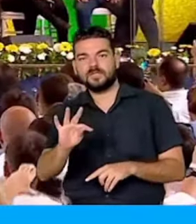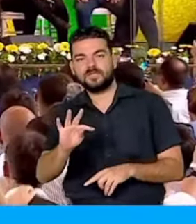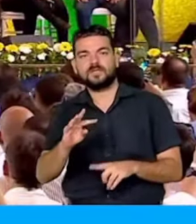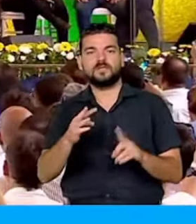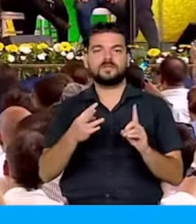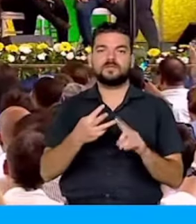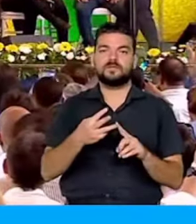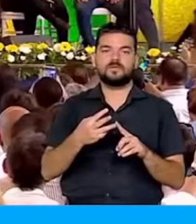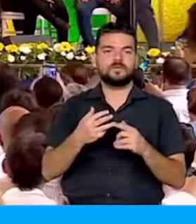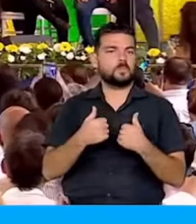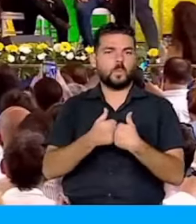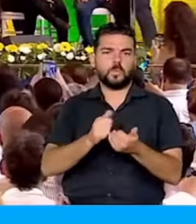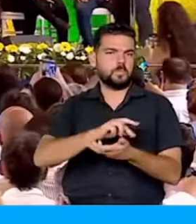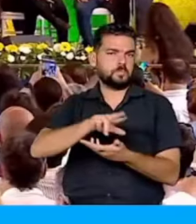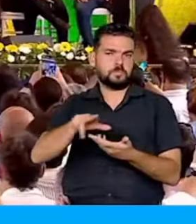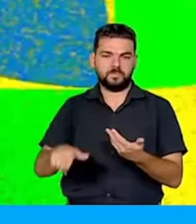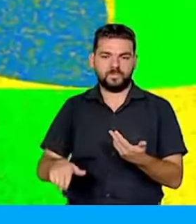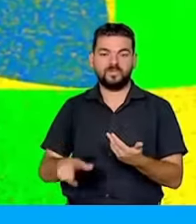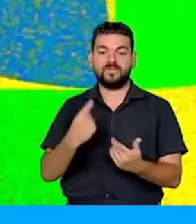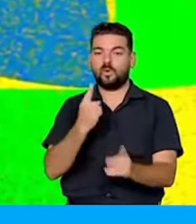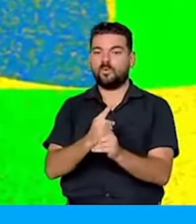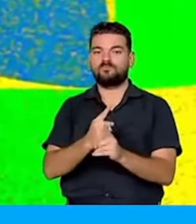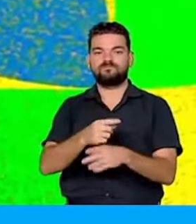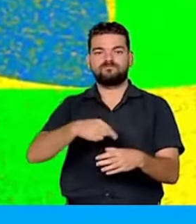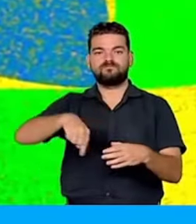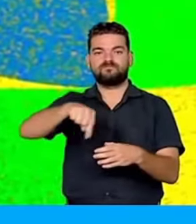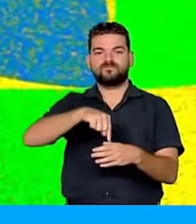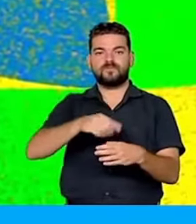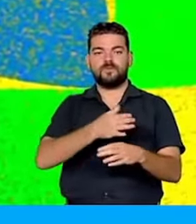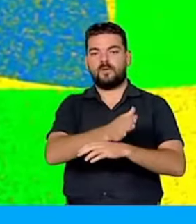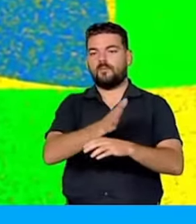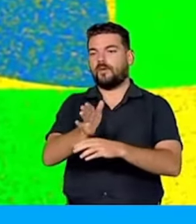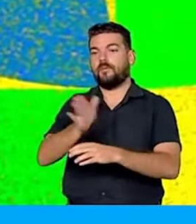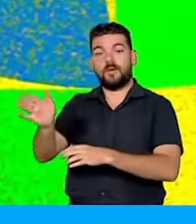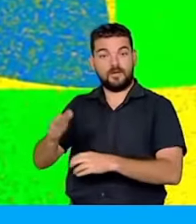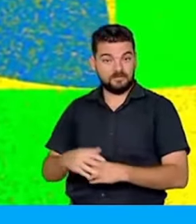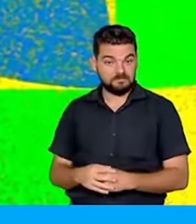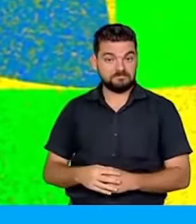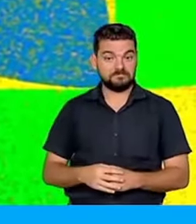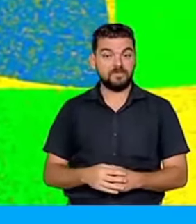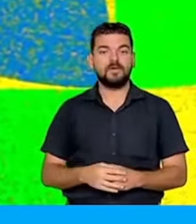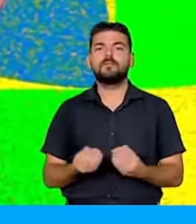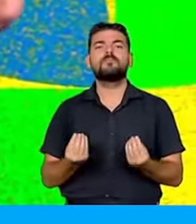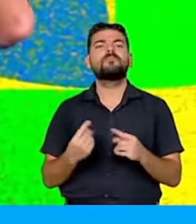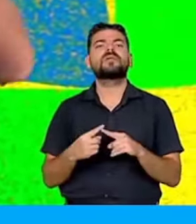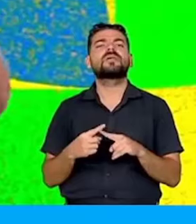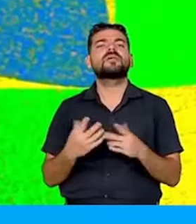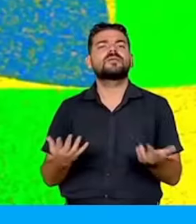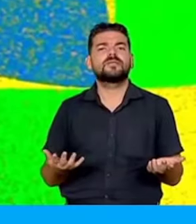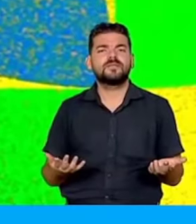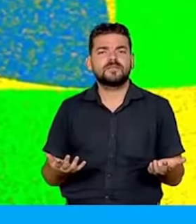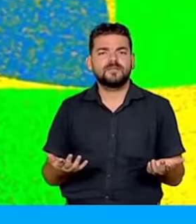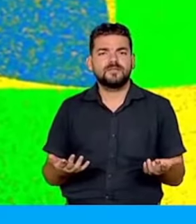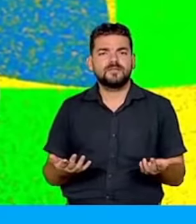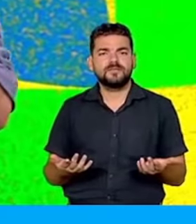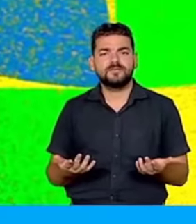e ônibus vão se encontrar e vão se encontrar, presidente, para